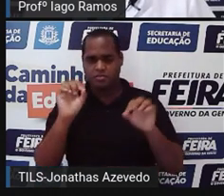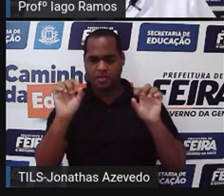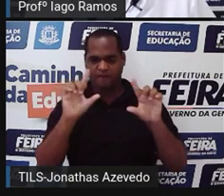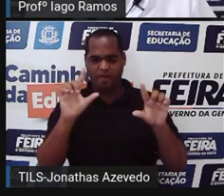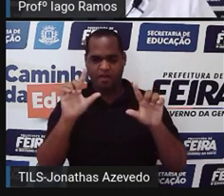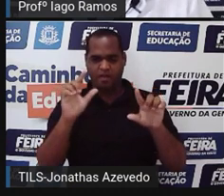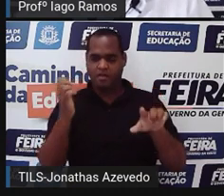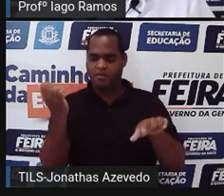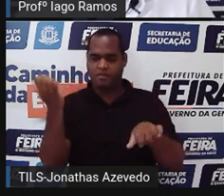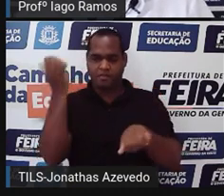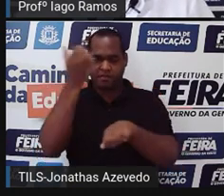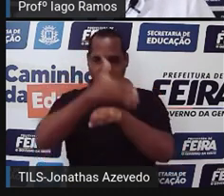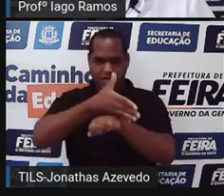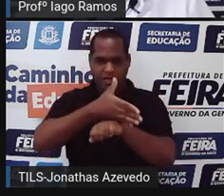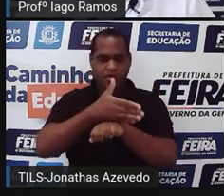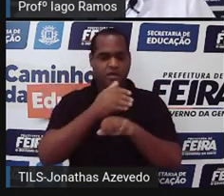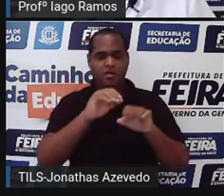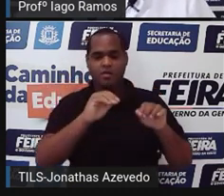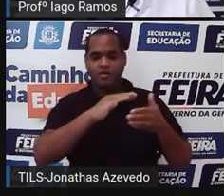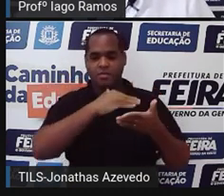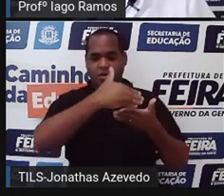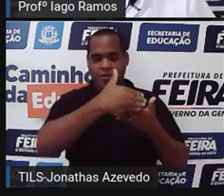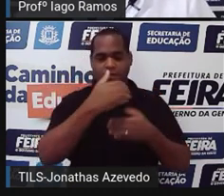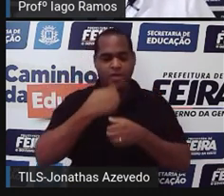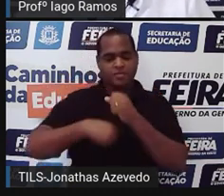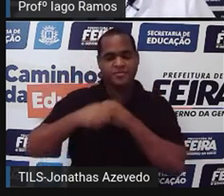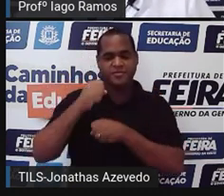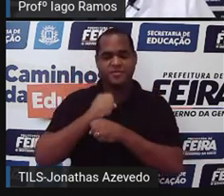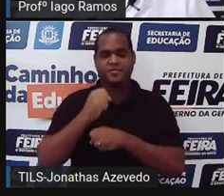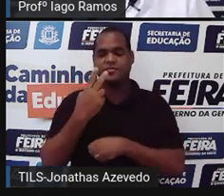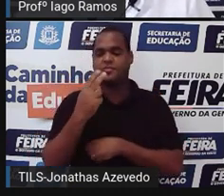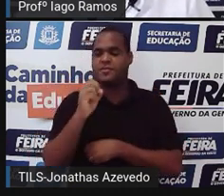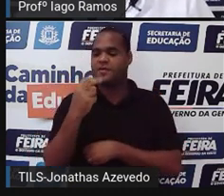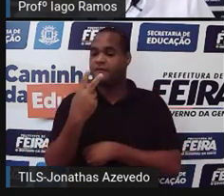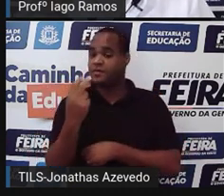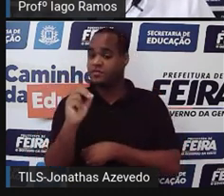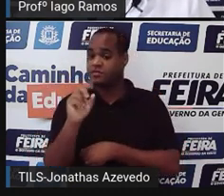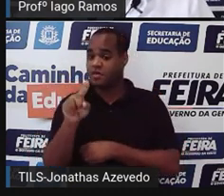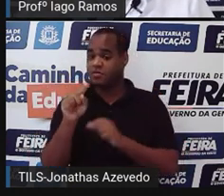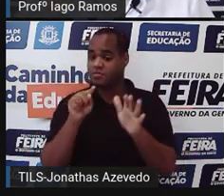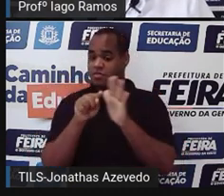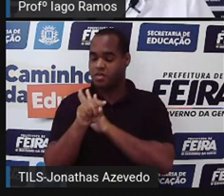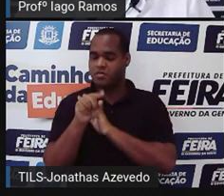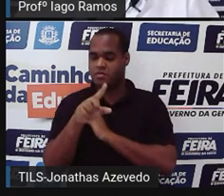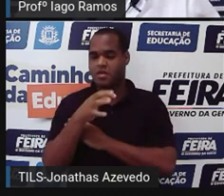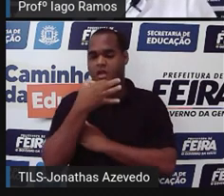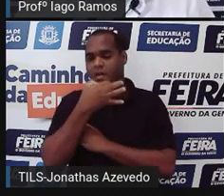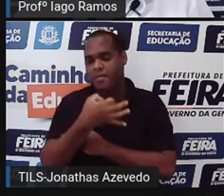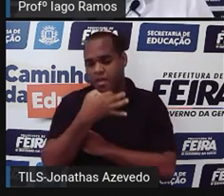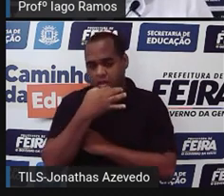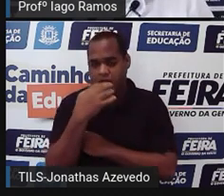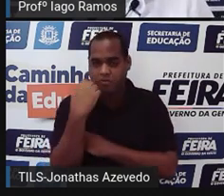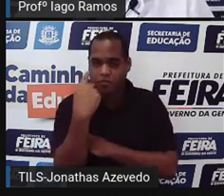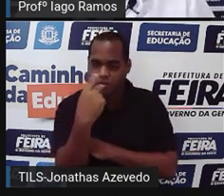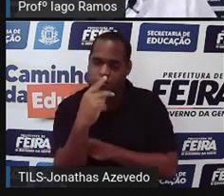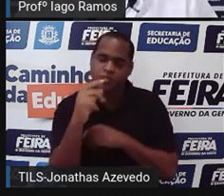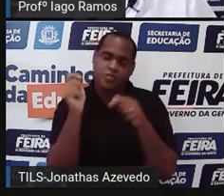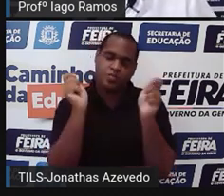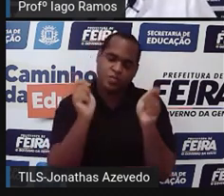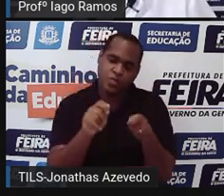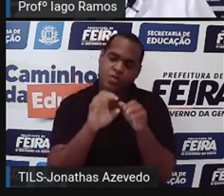ano de 2020, né? É uma pergunta para você dar a sua opinião. E às vezes, né?